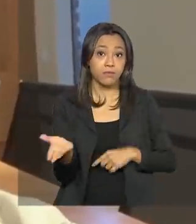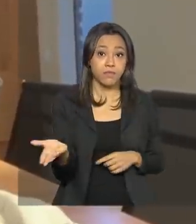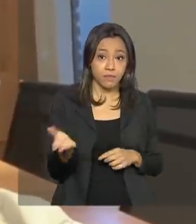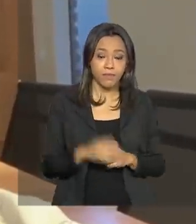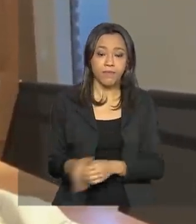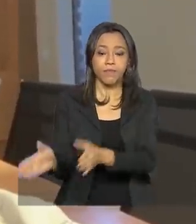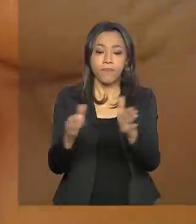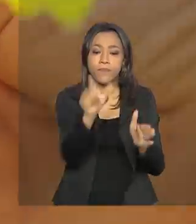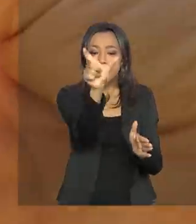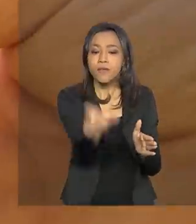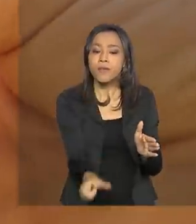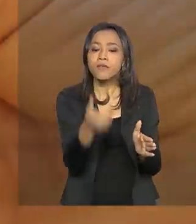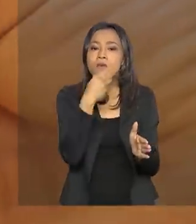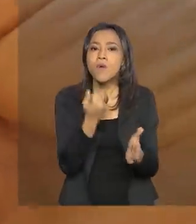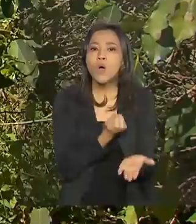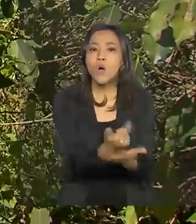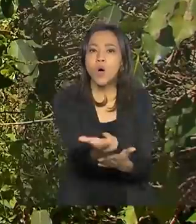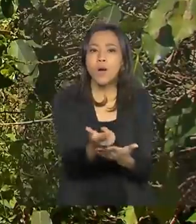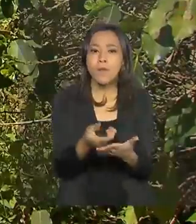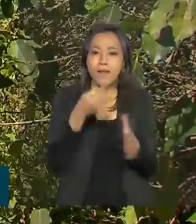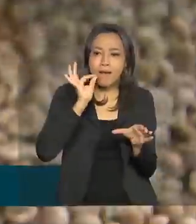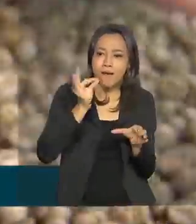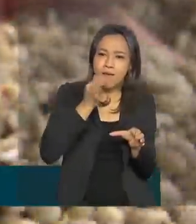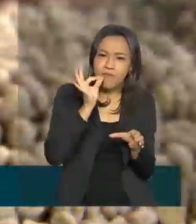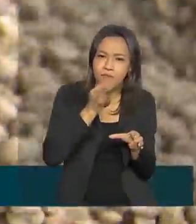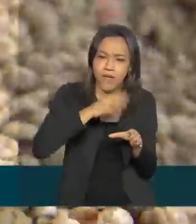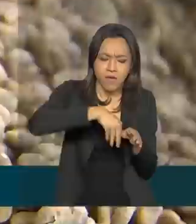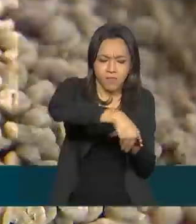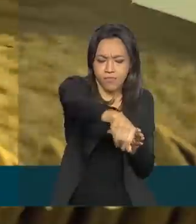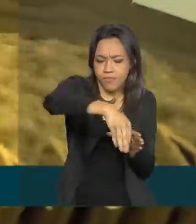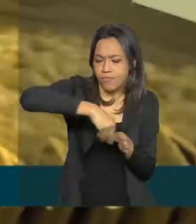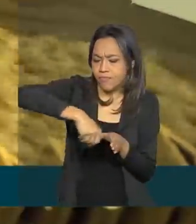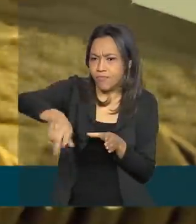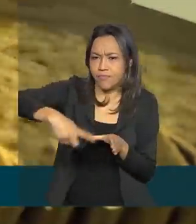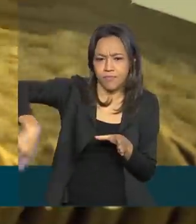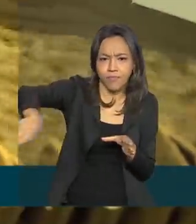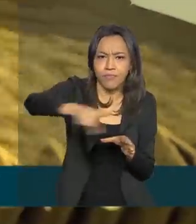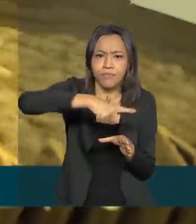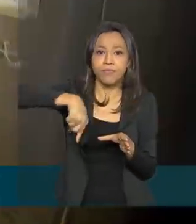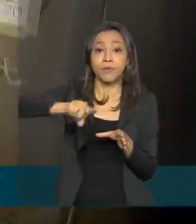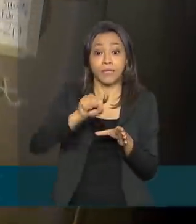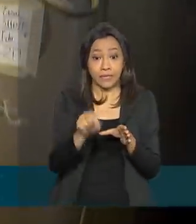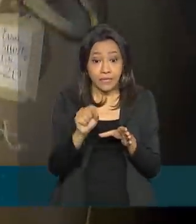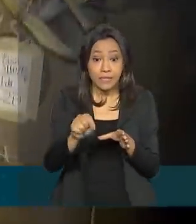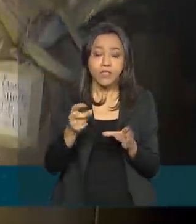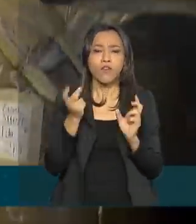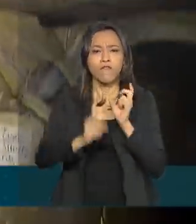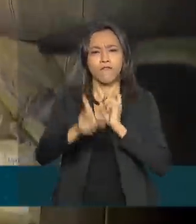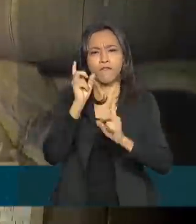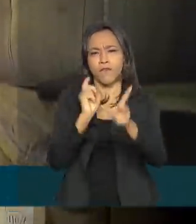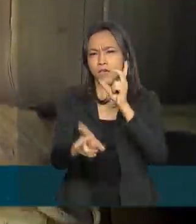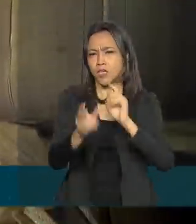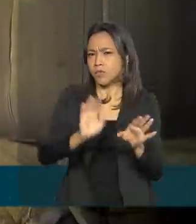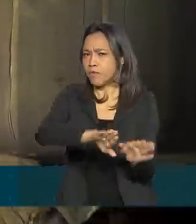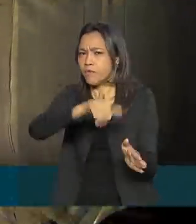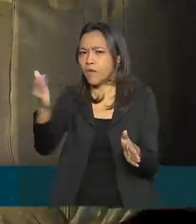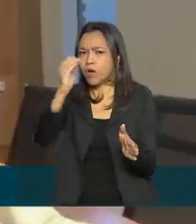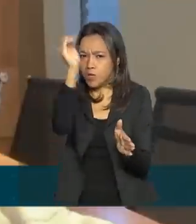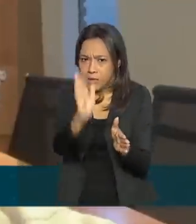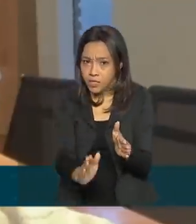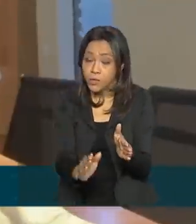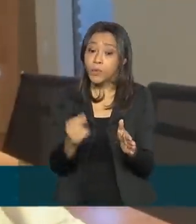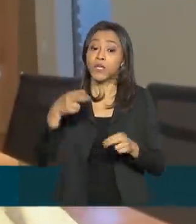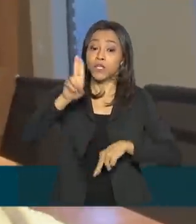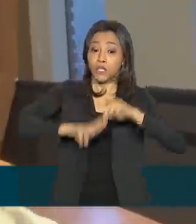João Francisco compra café de pequenos produtores e cooperativas, beneficia o produto e vende ao exterior. Em